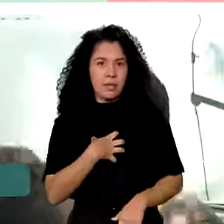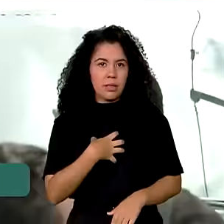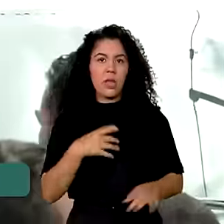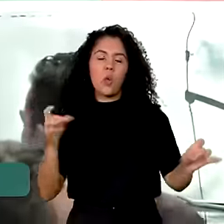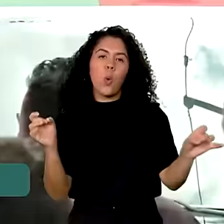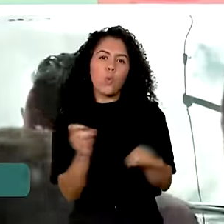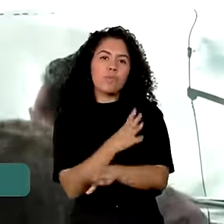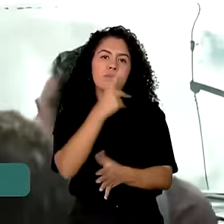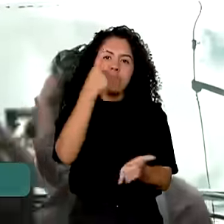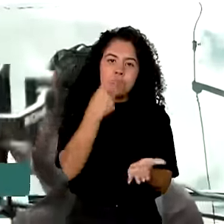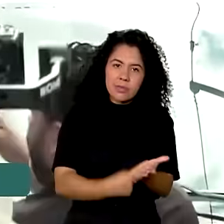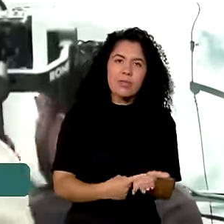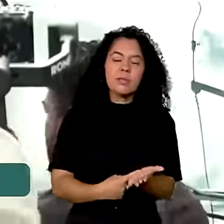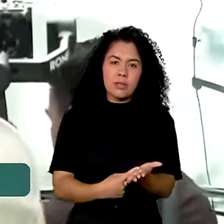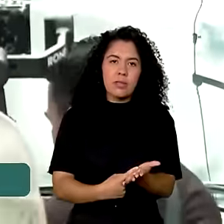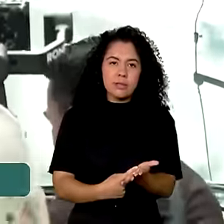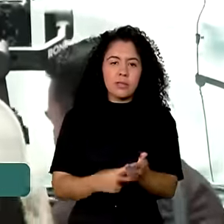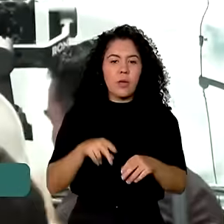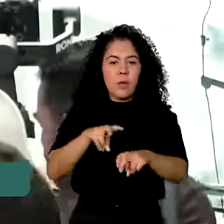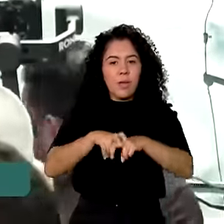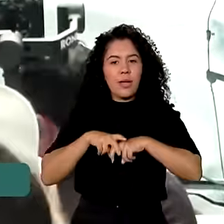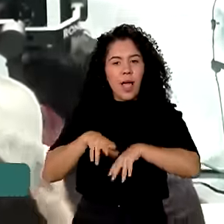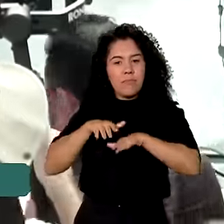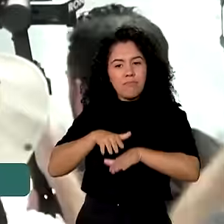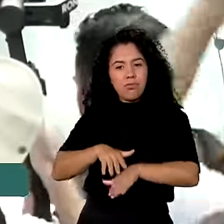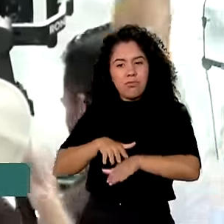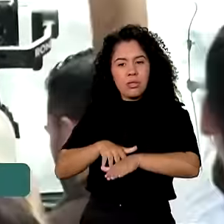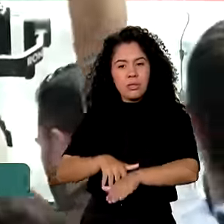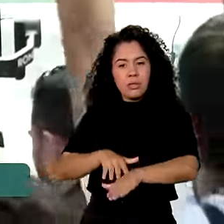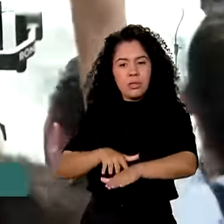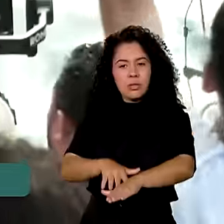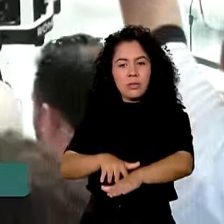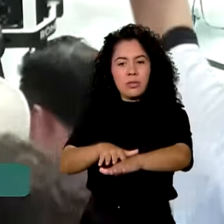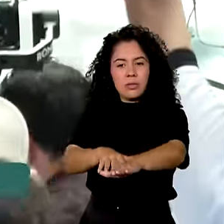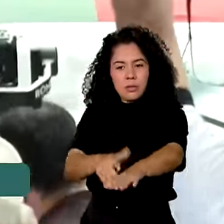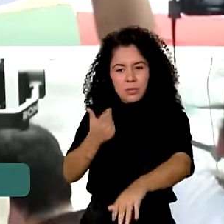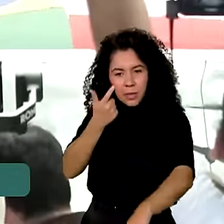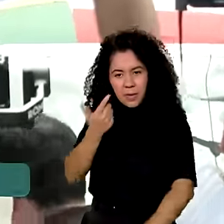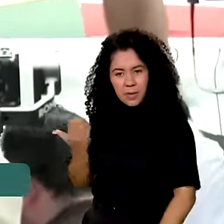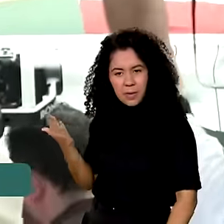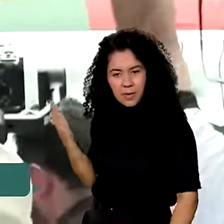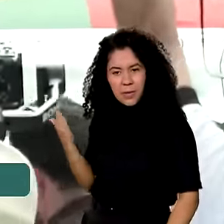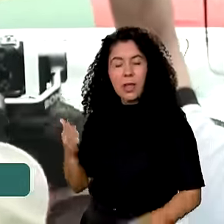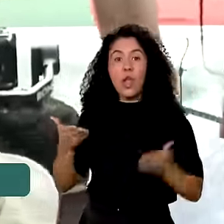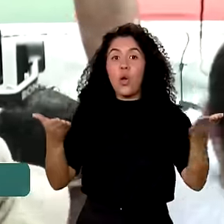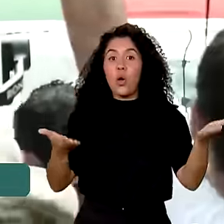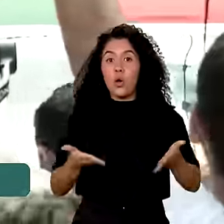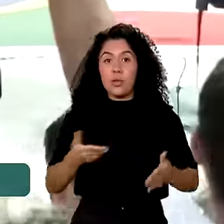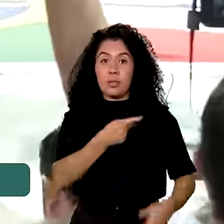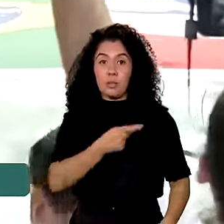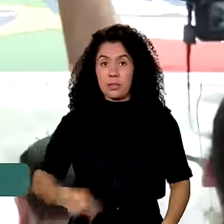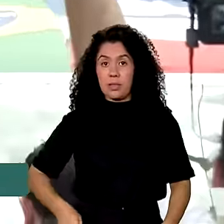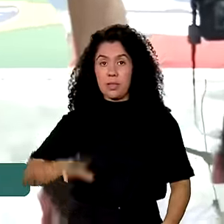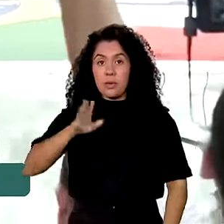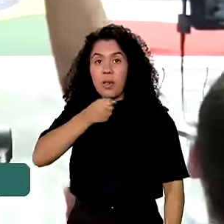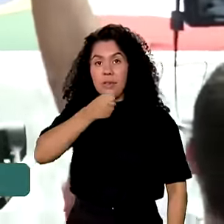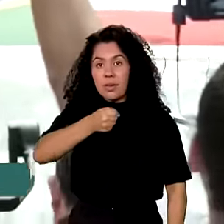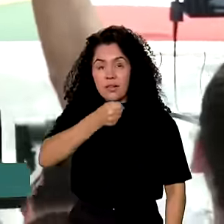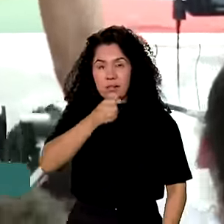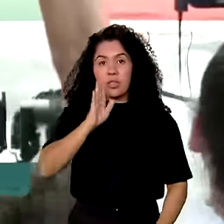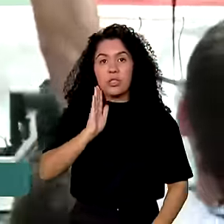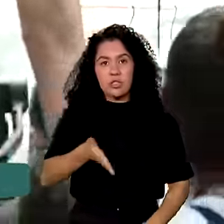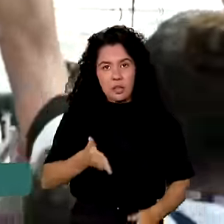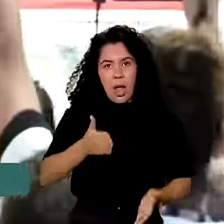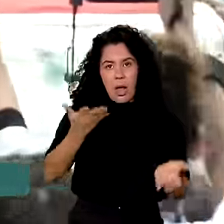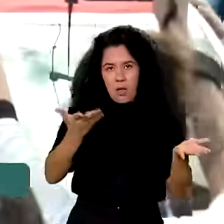agenda em Salvador com essa caminhada do 2 de julho. Em entrevista hoje, mais